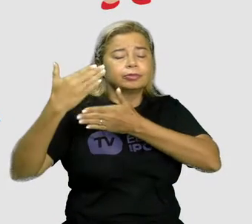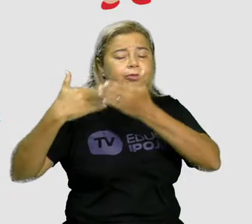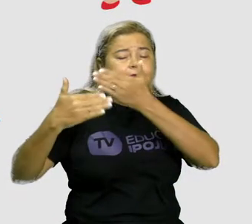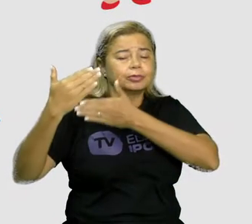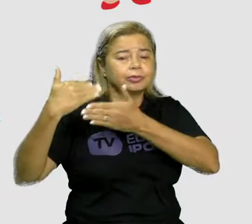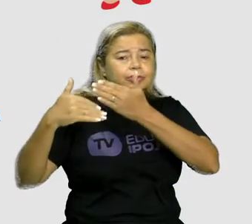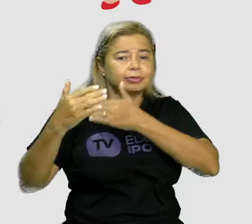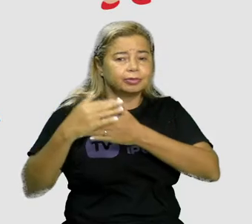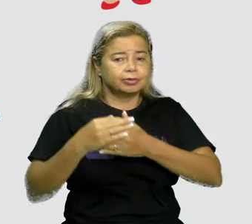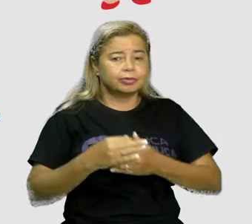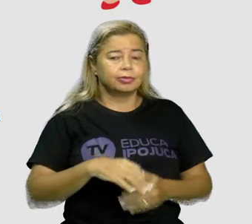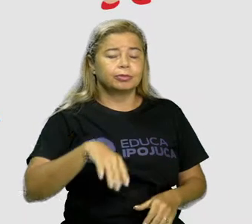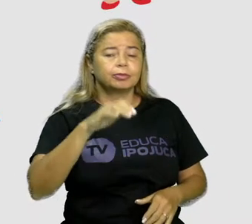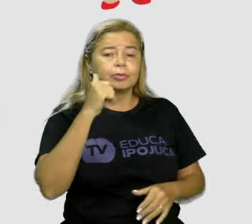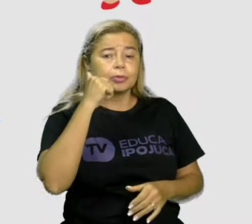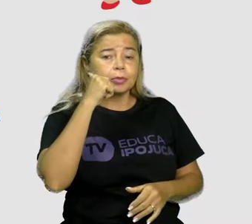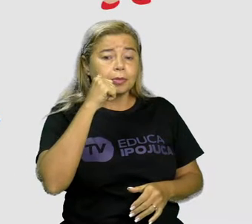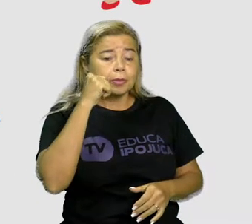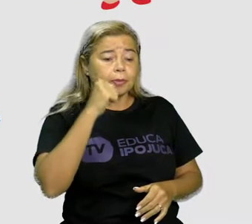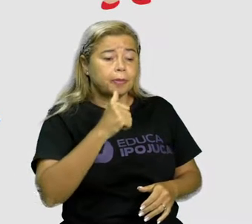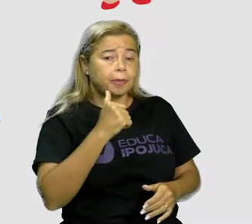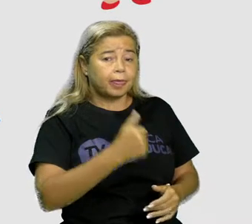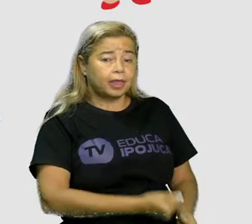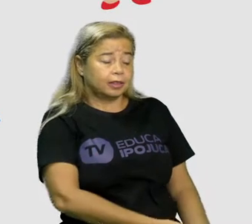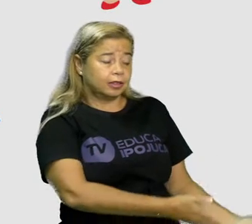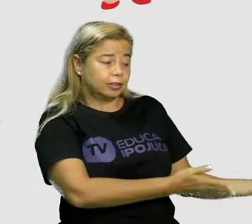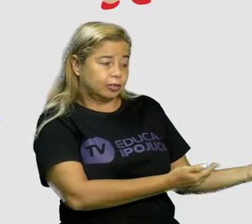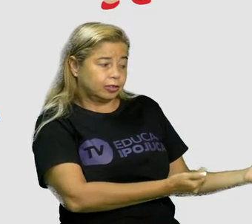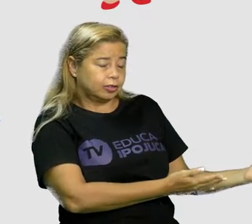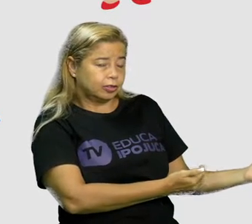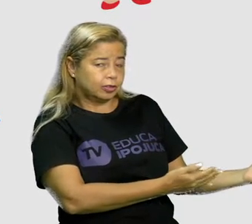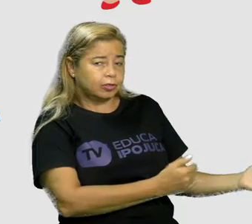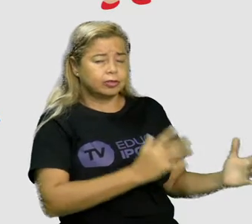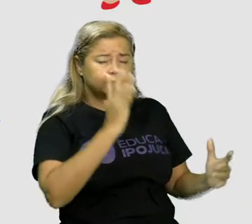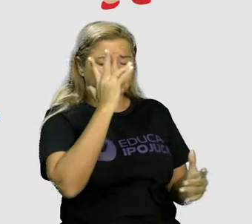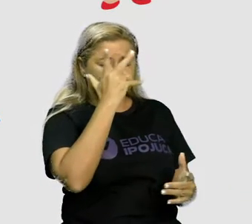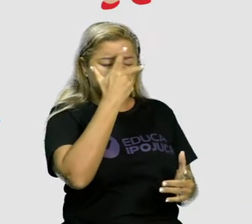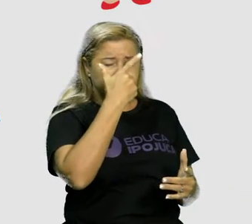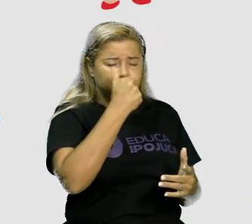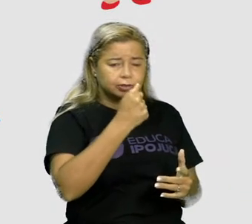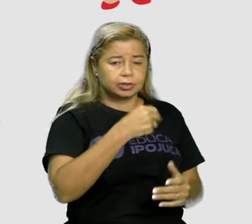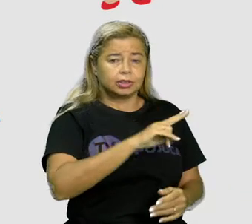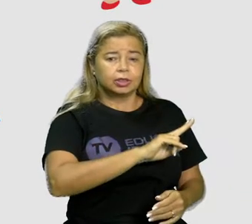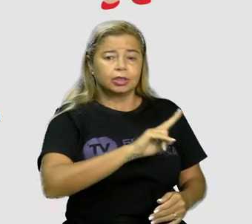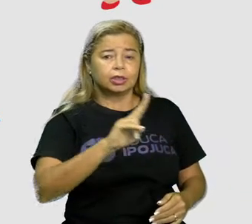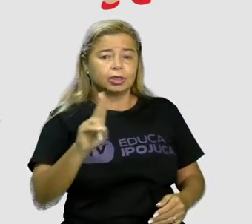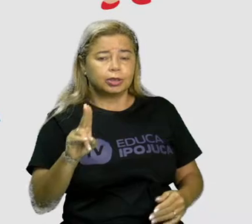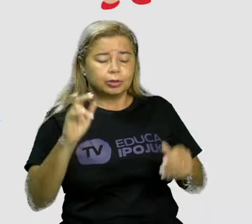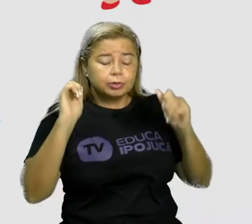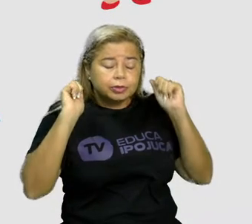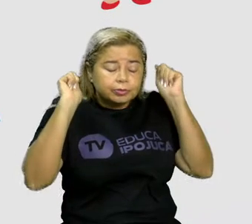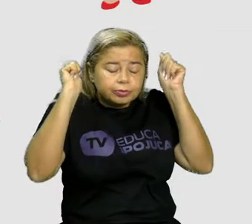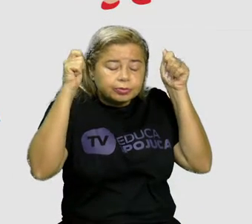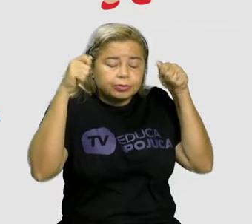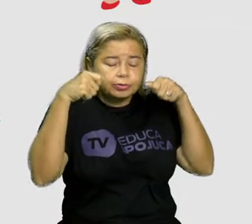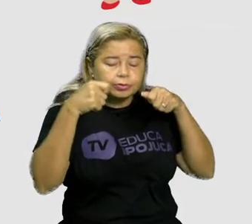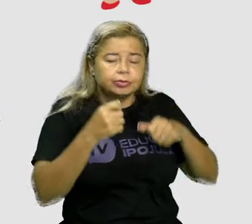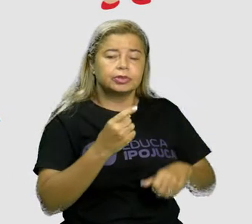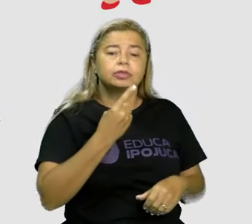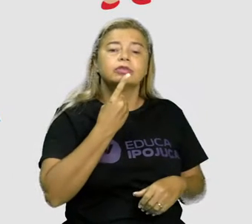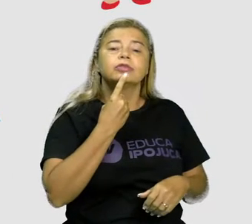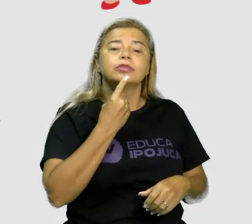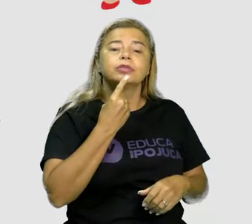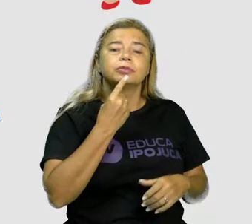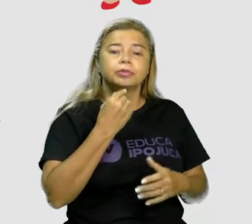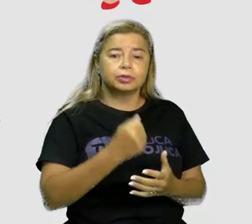uma menina muito graciosa chamada Chapeuzinho vermelho. Um dia sua mãe chamou